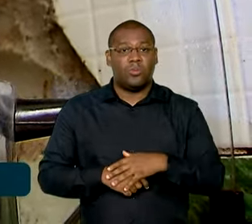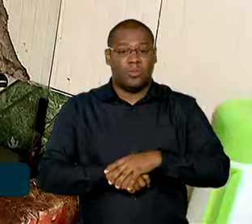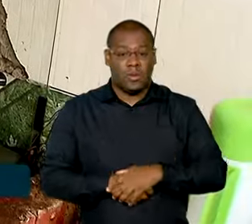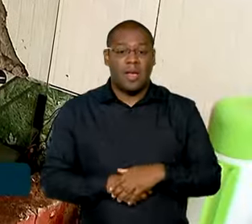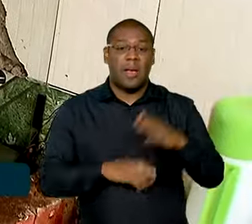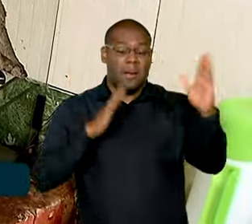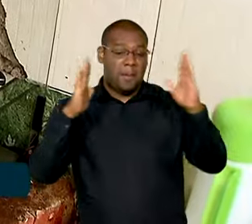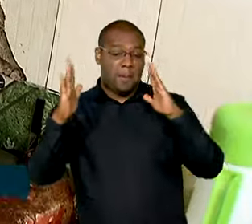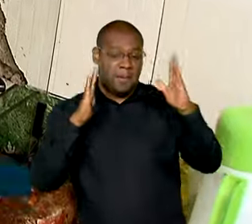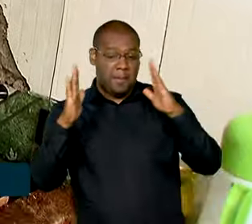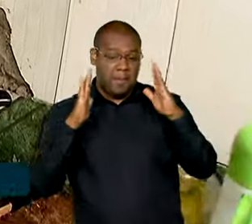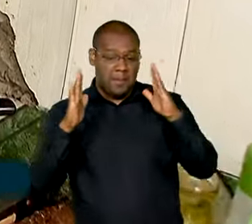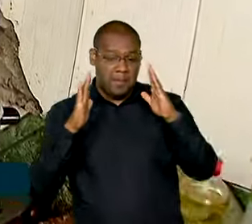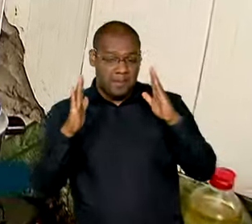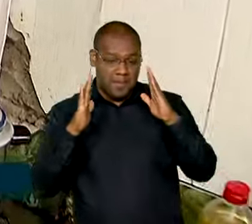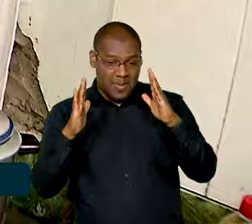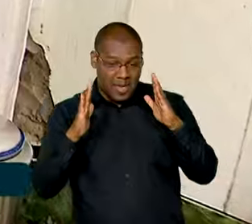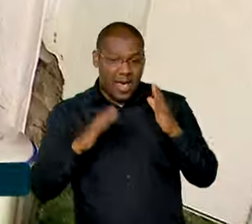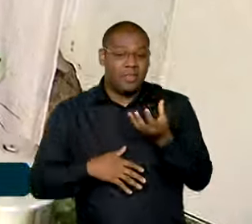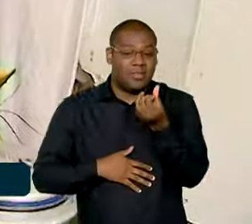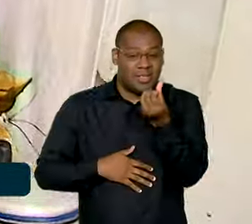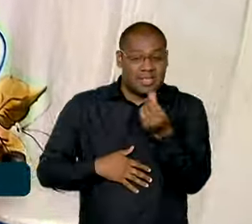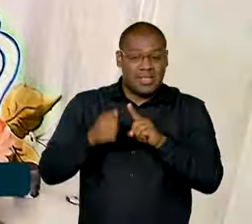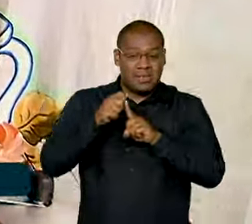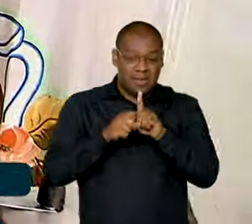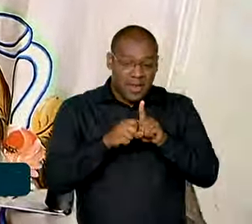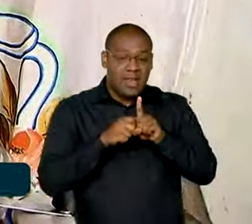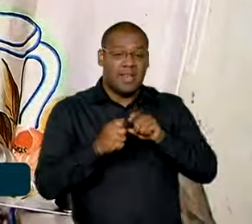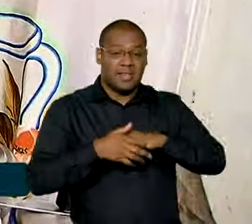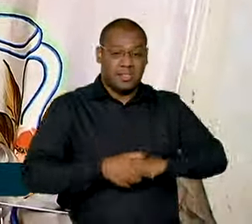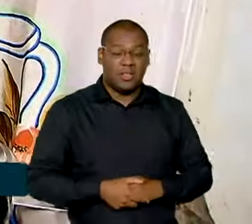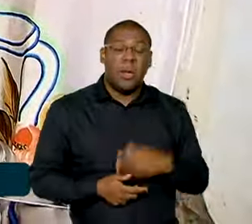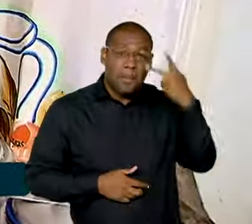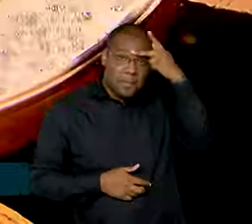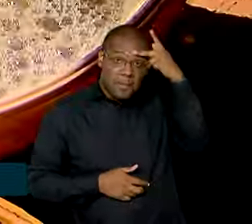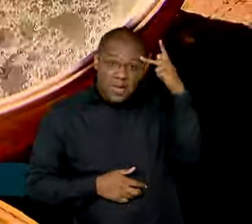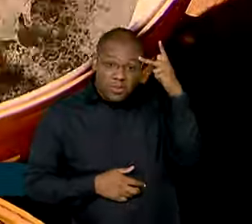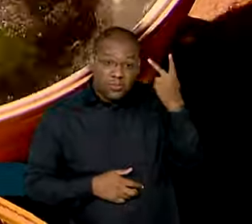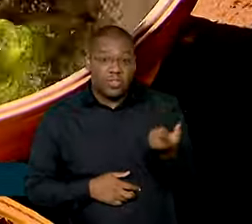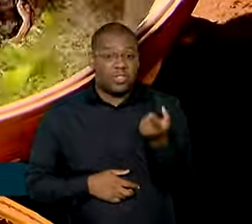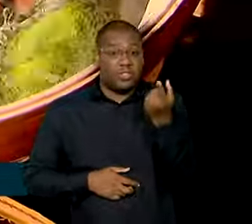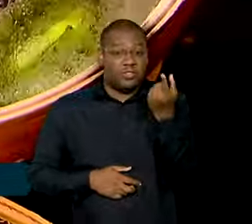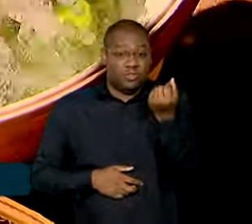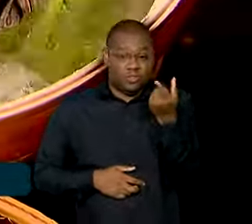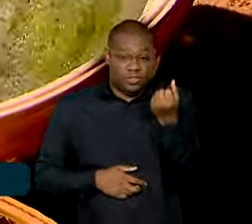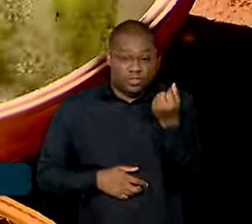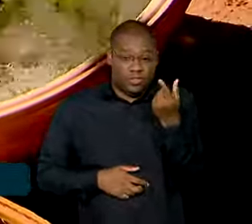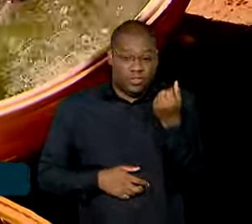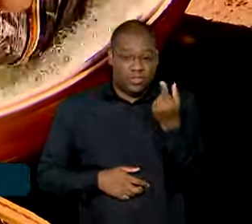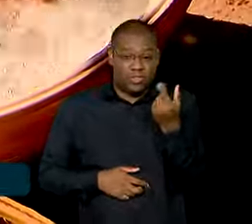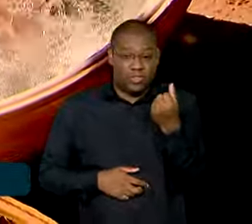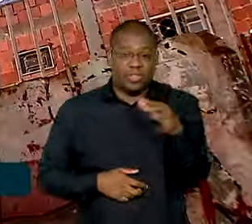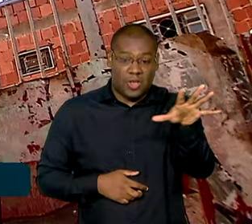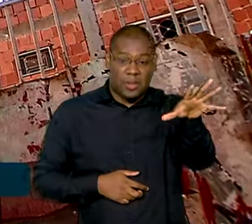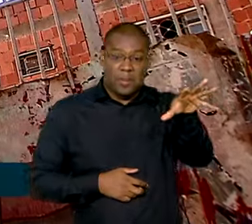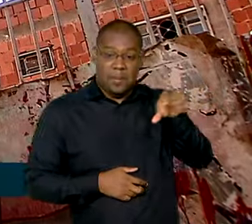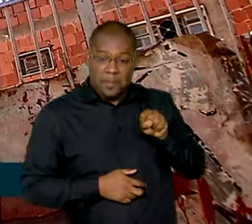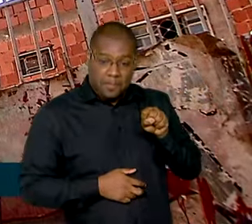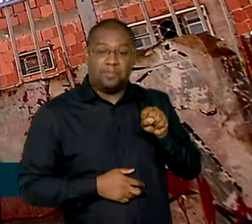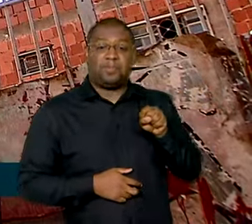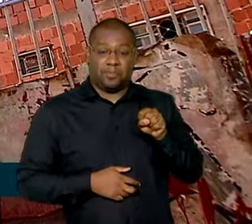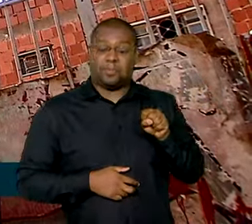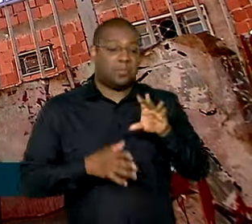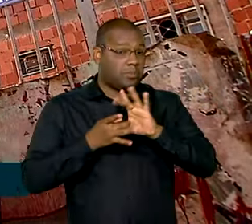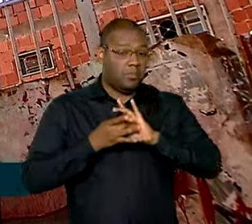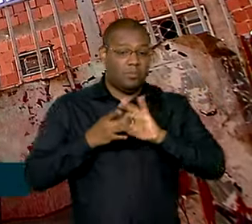em contas não bancárias, que são aquelas em que os beneficiários recebem o dinheiro na boca do Caixa. A